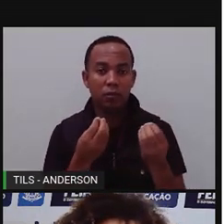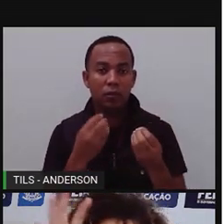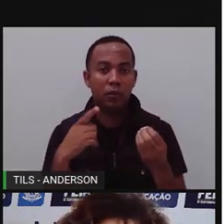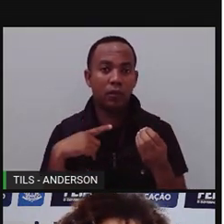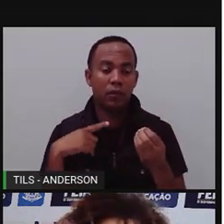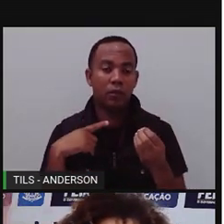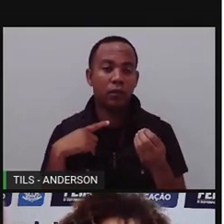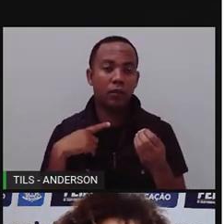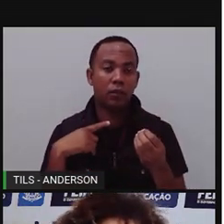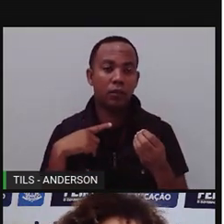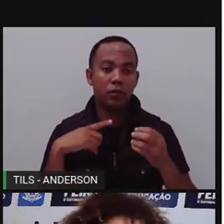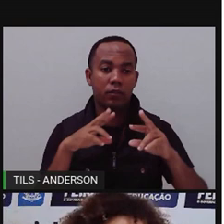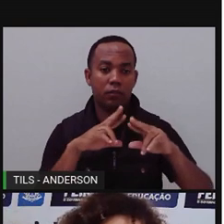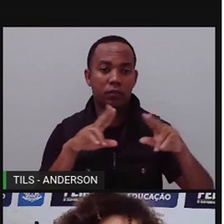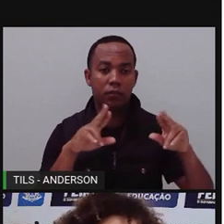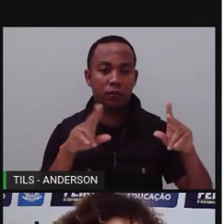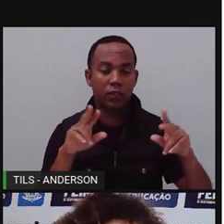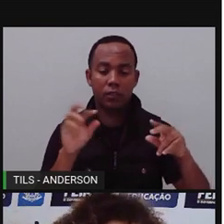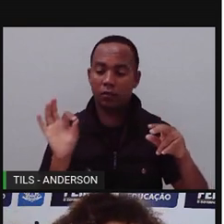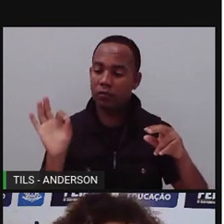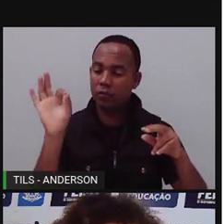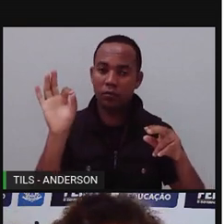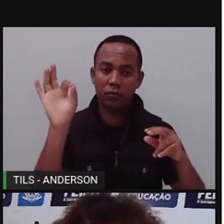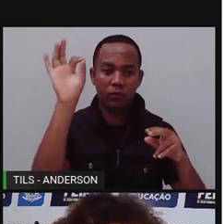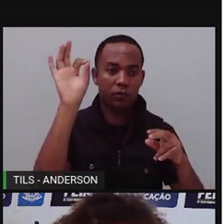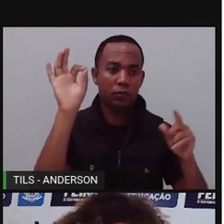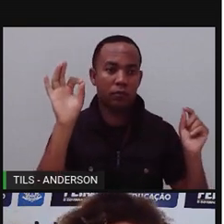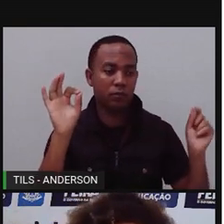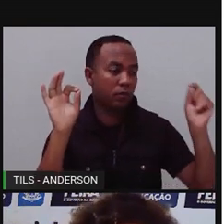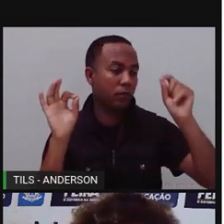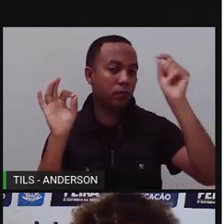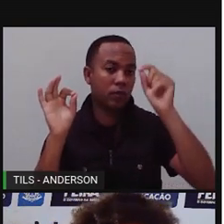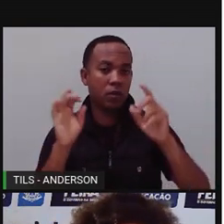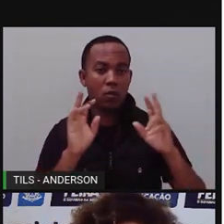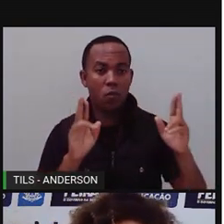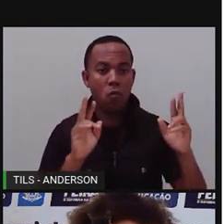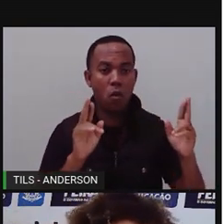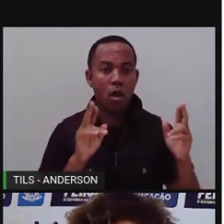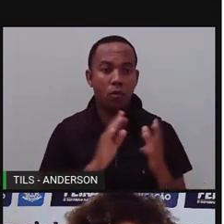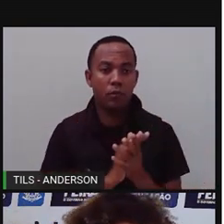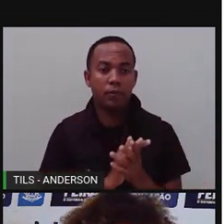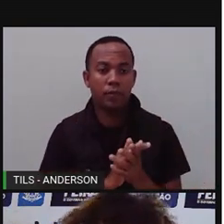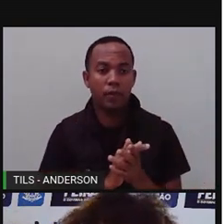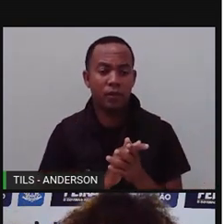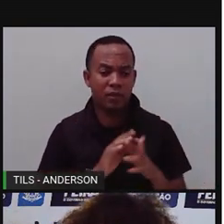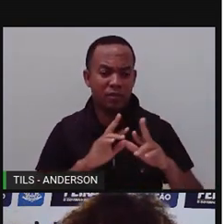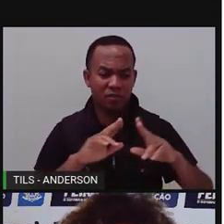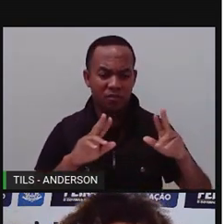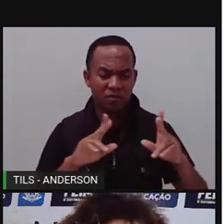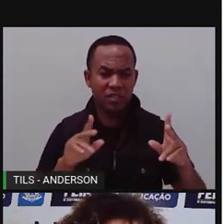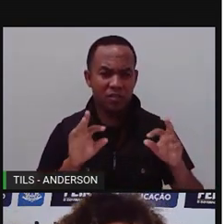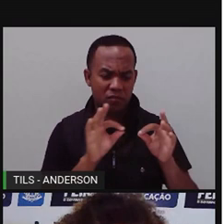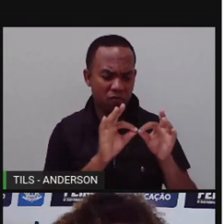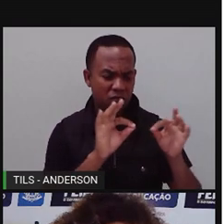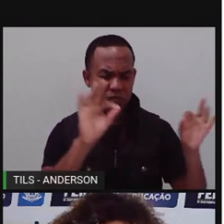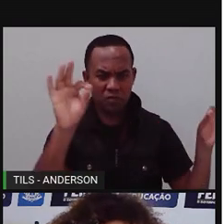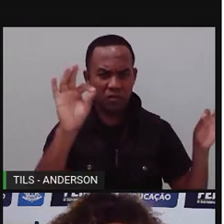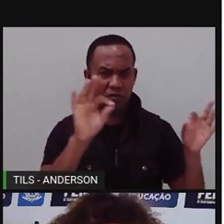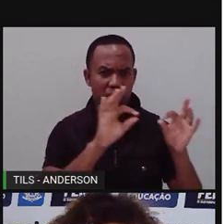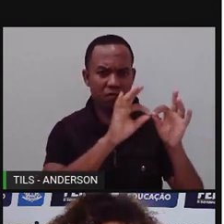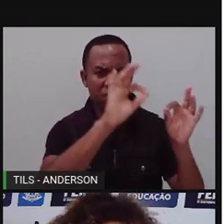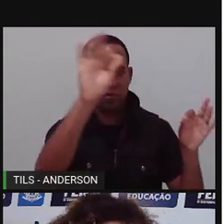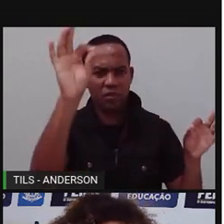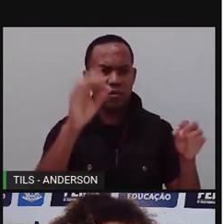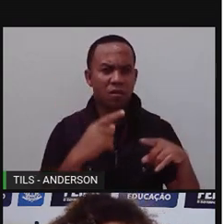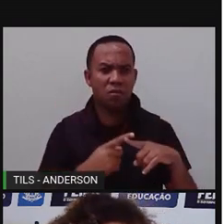alimentar é porque existe o quê? Várias ramificações. É tipo uma teia de aranha. Quando a olha na teia de aranha, não tem vários, vários fios? Por exemplo.